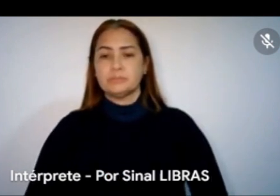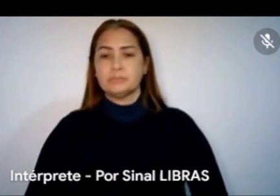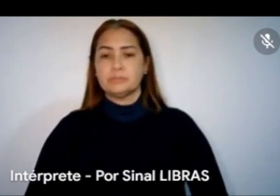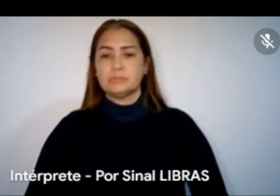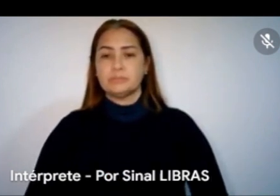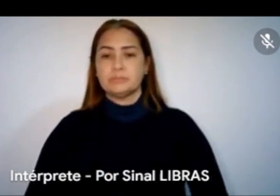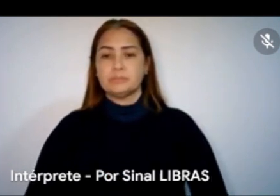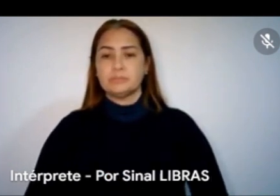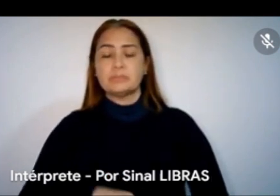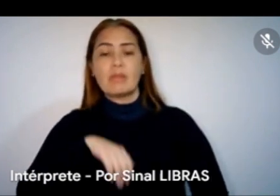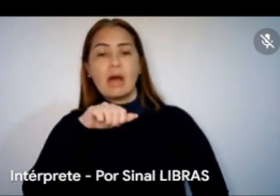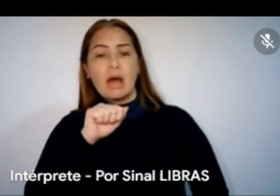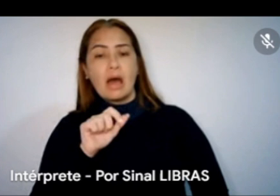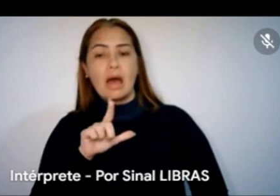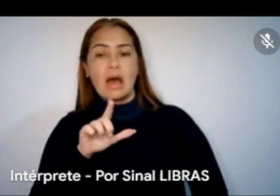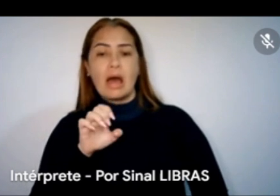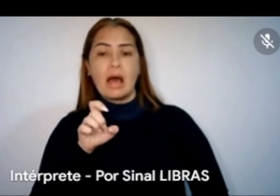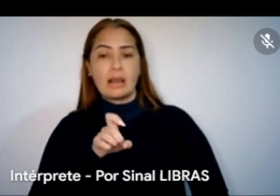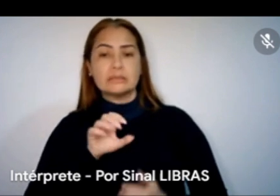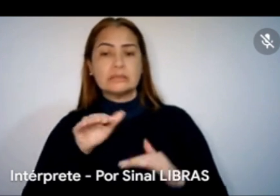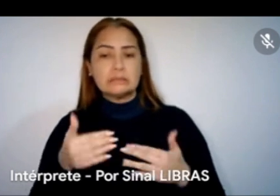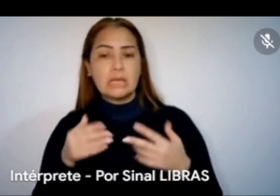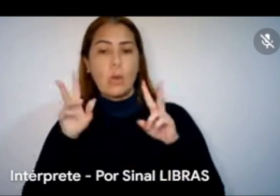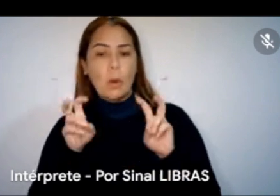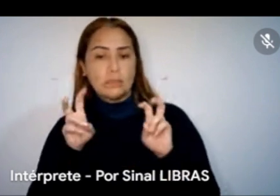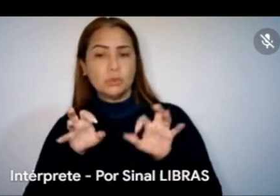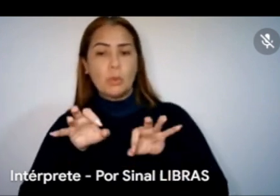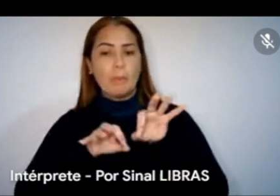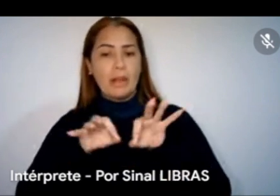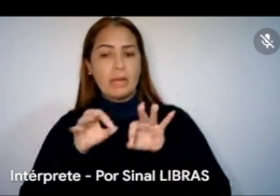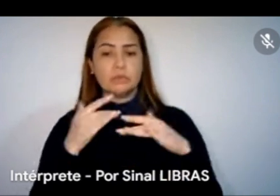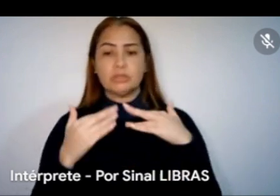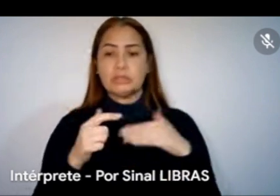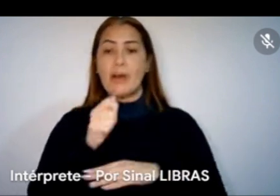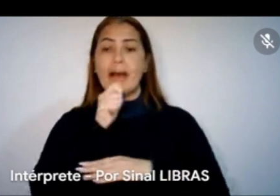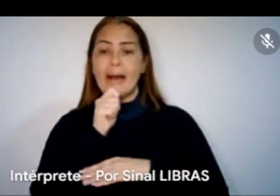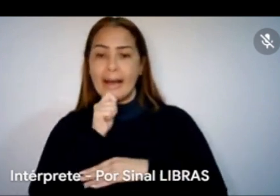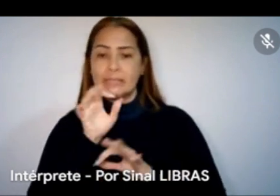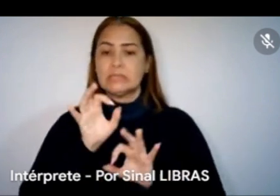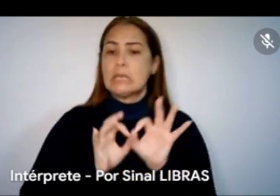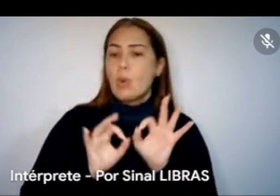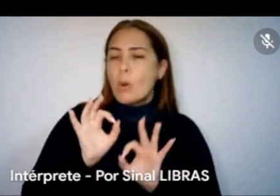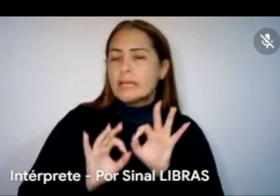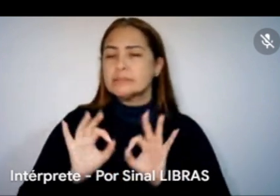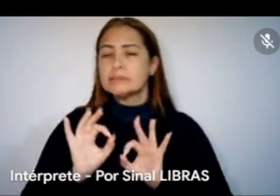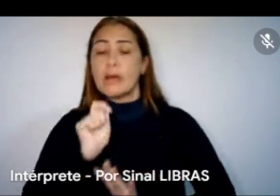Alex, sobre o plano de ação, a gente está em construção ainda, não está fechado,